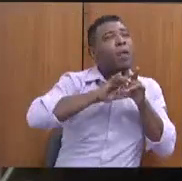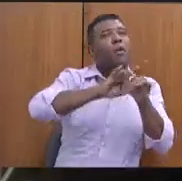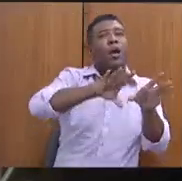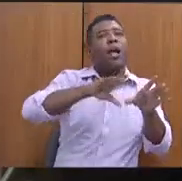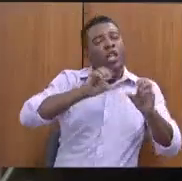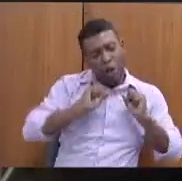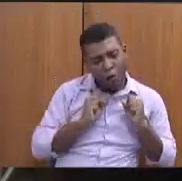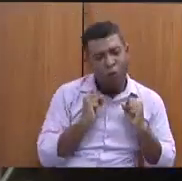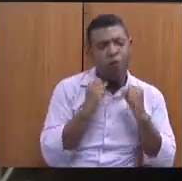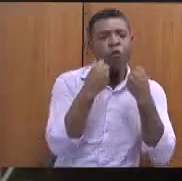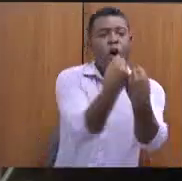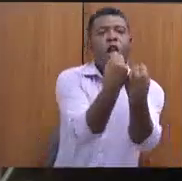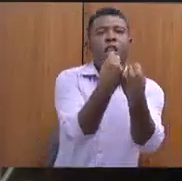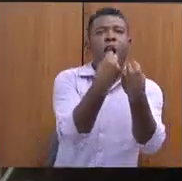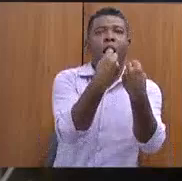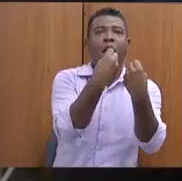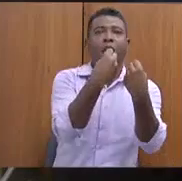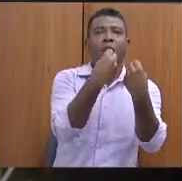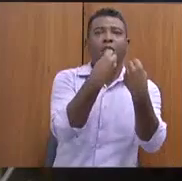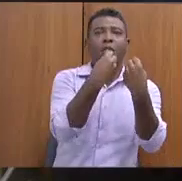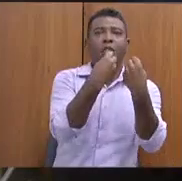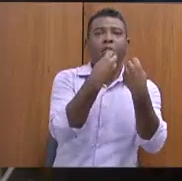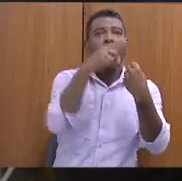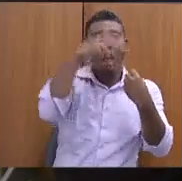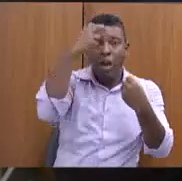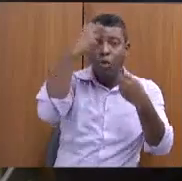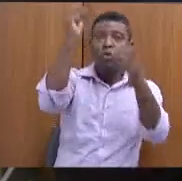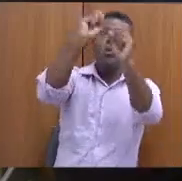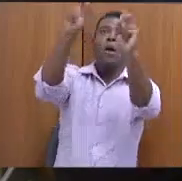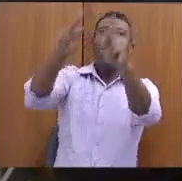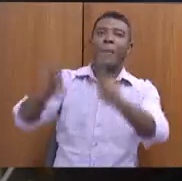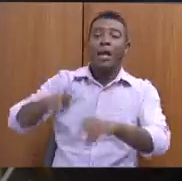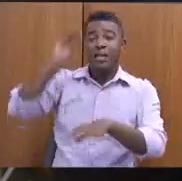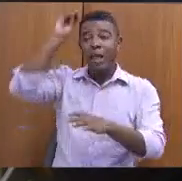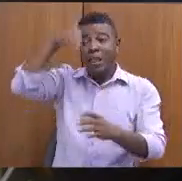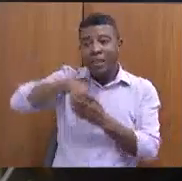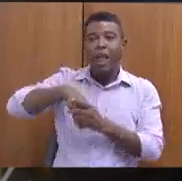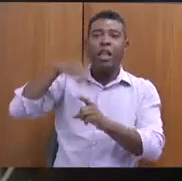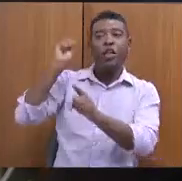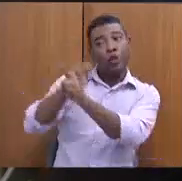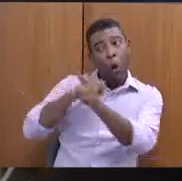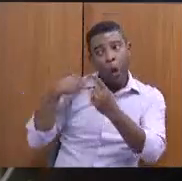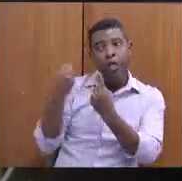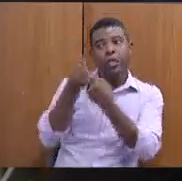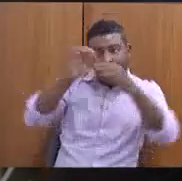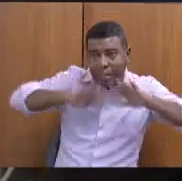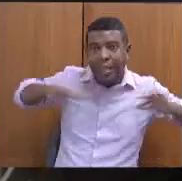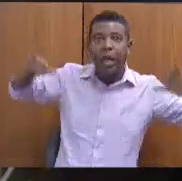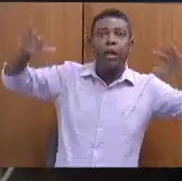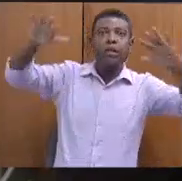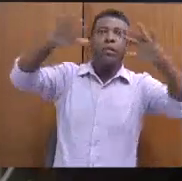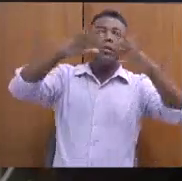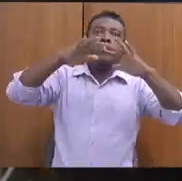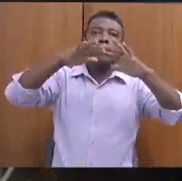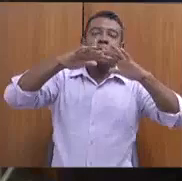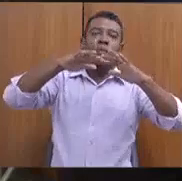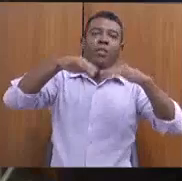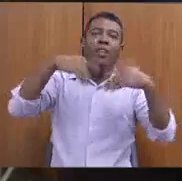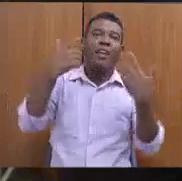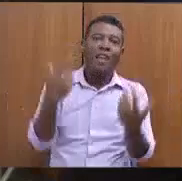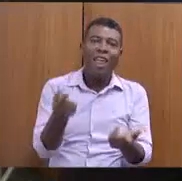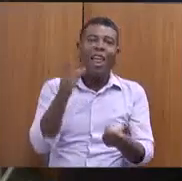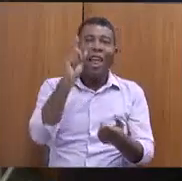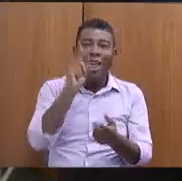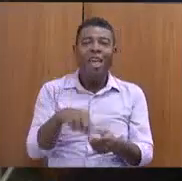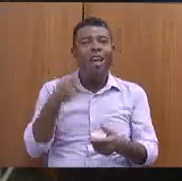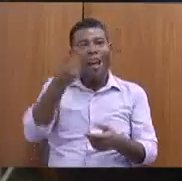exatamente essa cultura de paz na sociedade. O enfrentamento, esse armamento desordenado que a gente viveu no